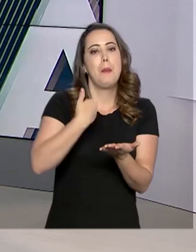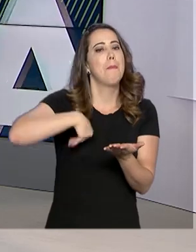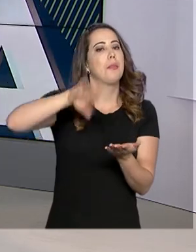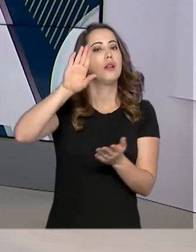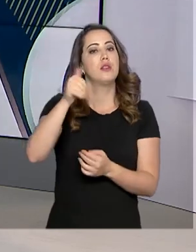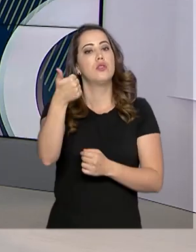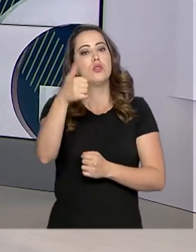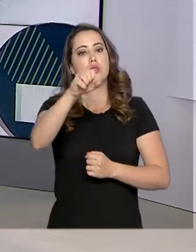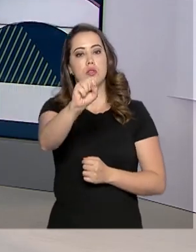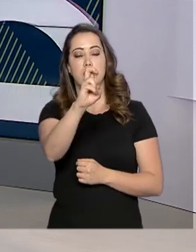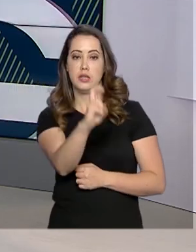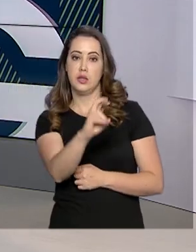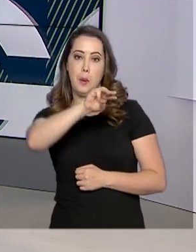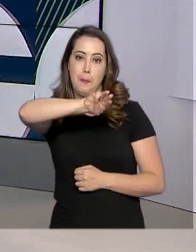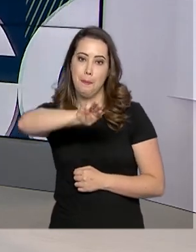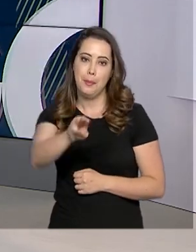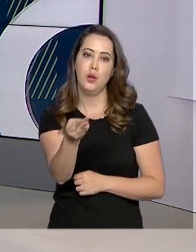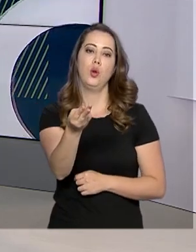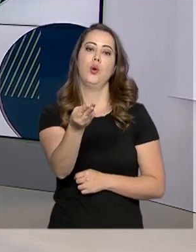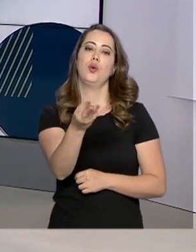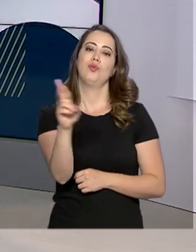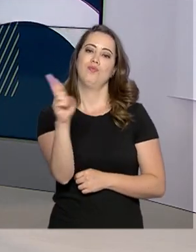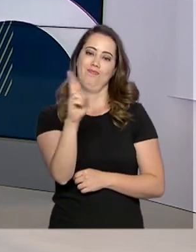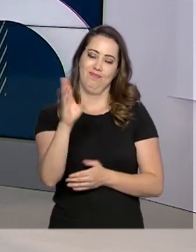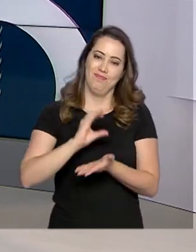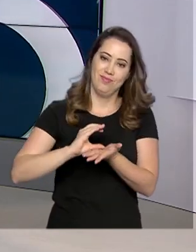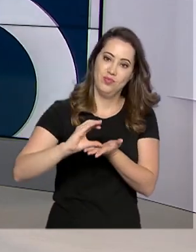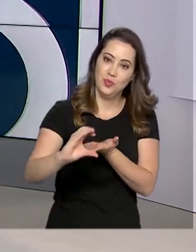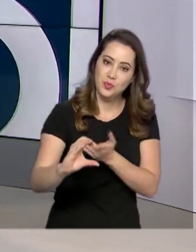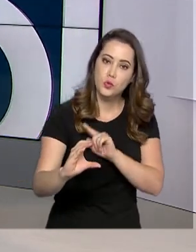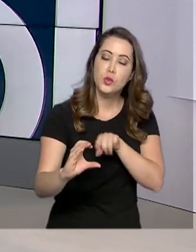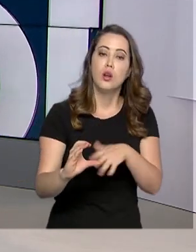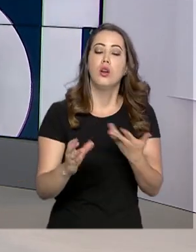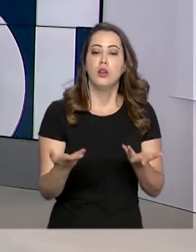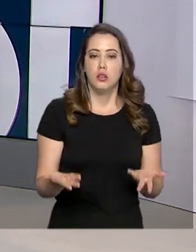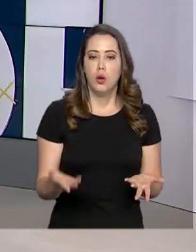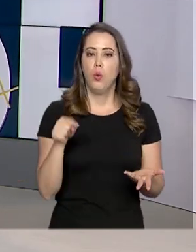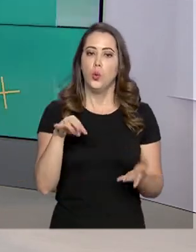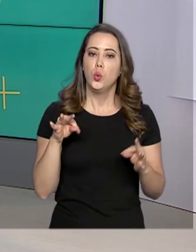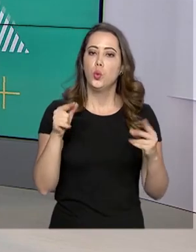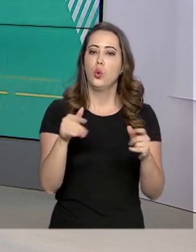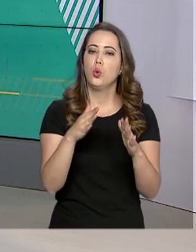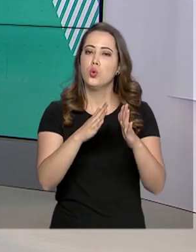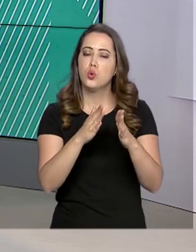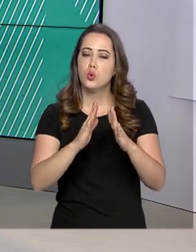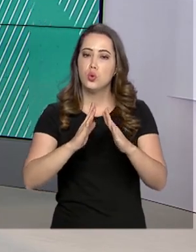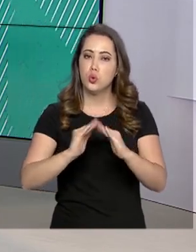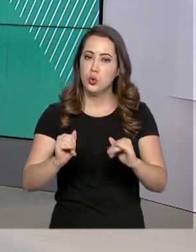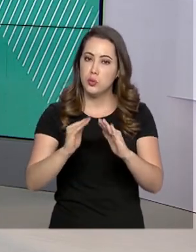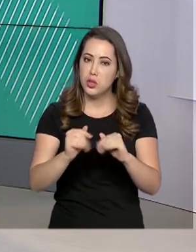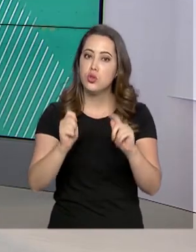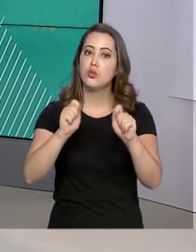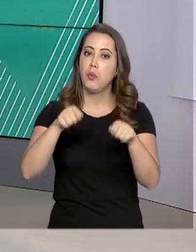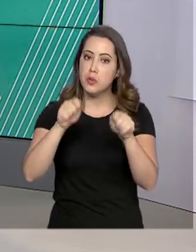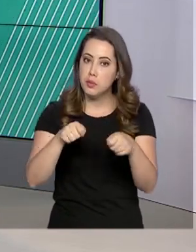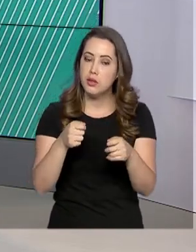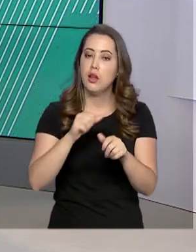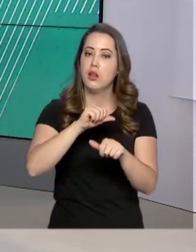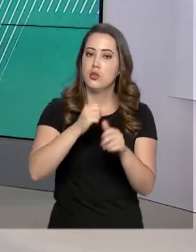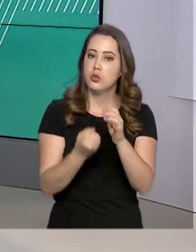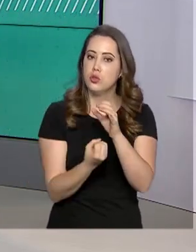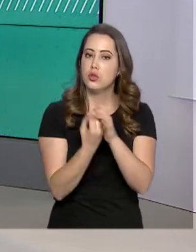de 185 milhões de reais em investimentos. Com a medida, todos os pedidos de habilitação de leitos